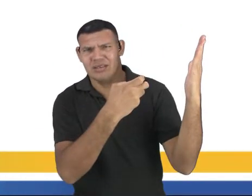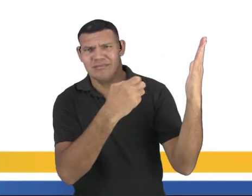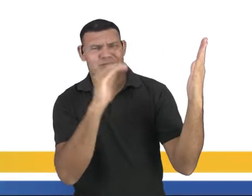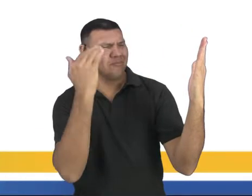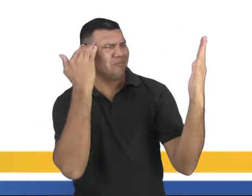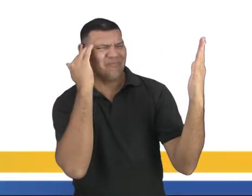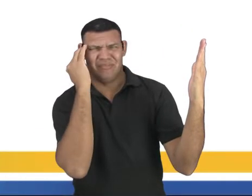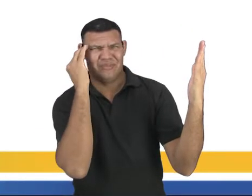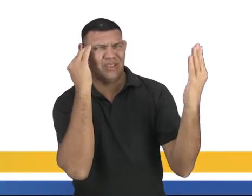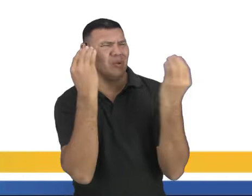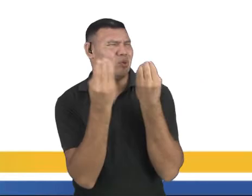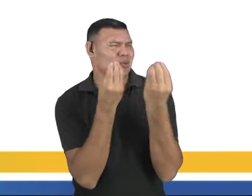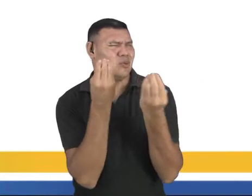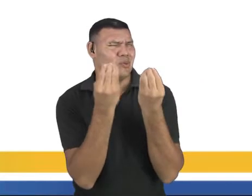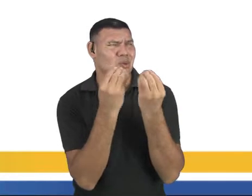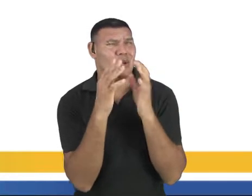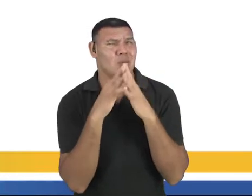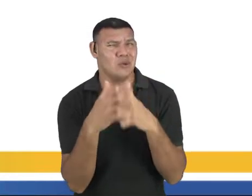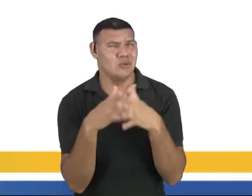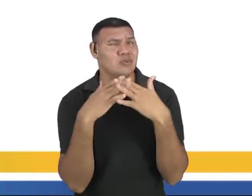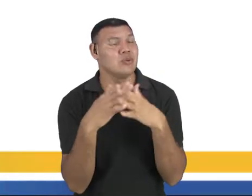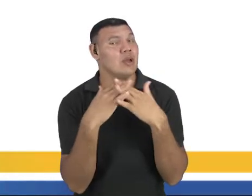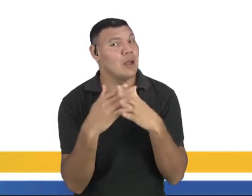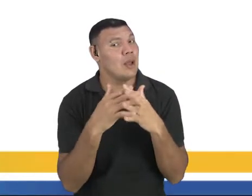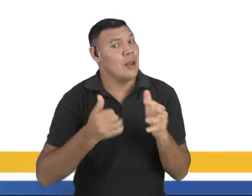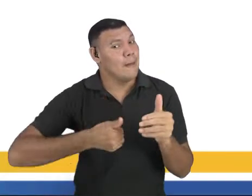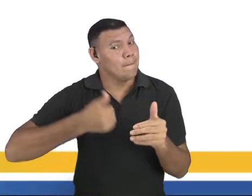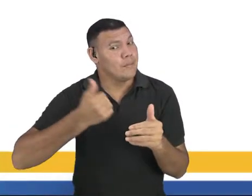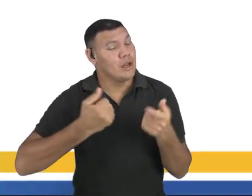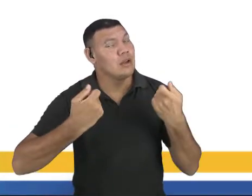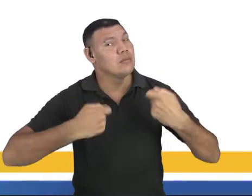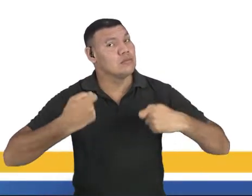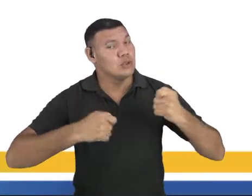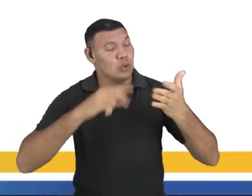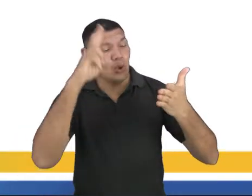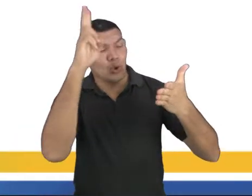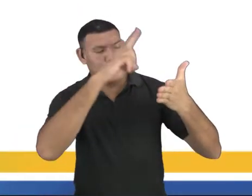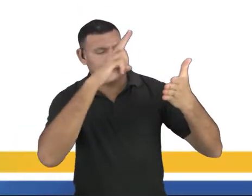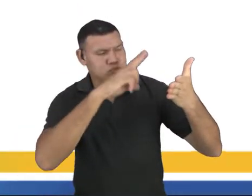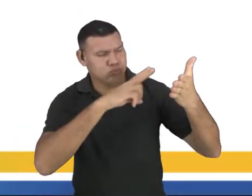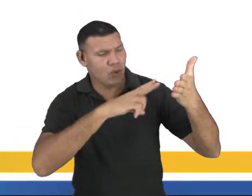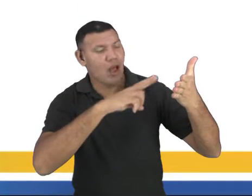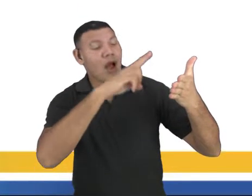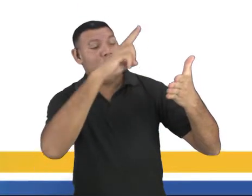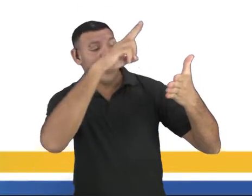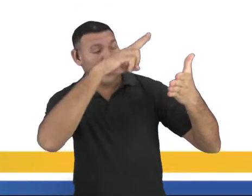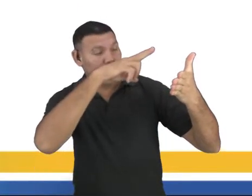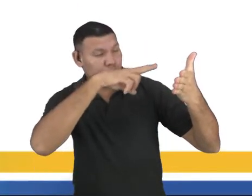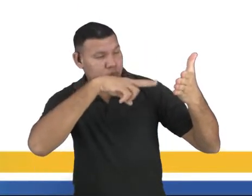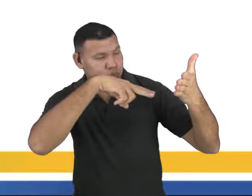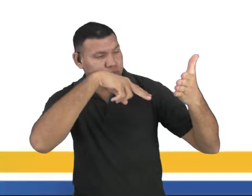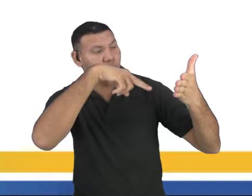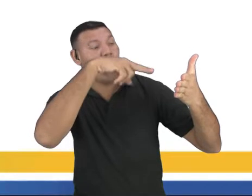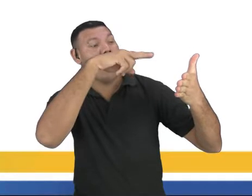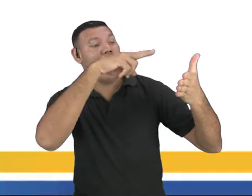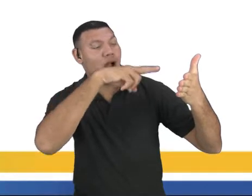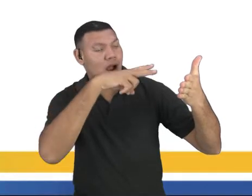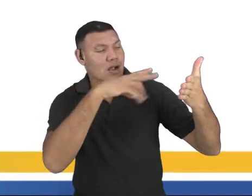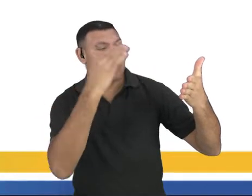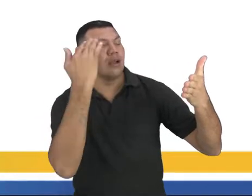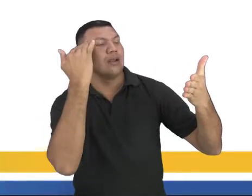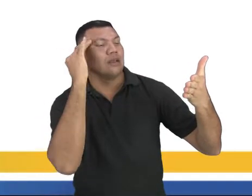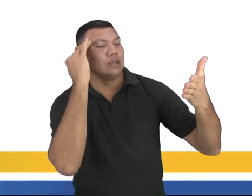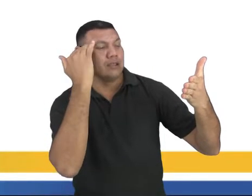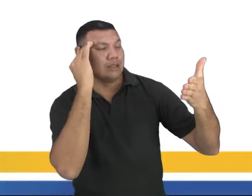compreender. Então, primeiro, você tem que fazer a leitura. Durante a leitura, você faz a compreensão textual. Depois